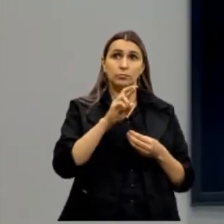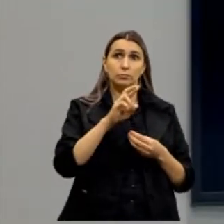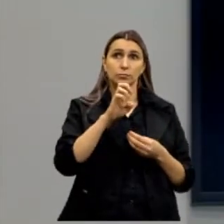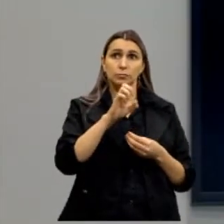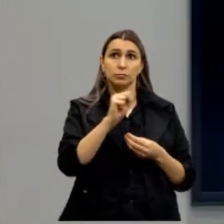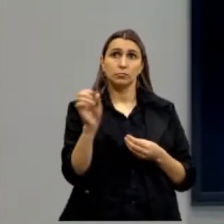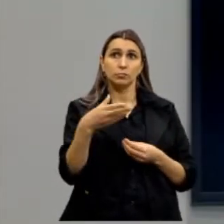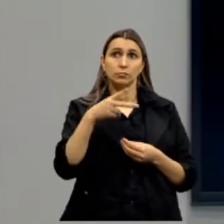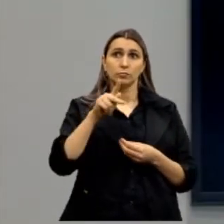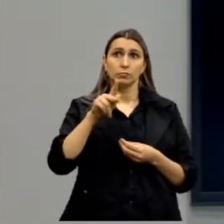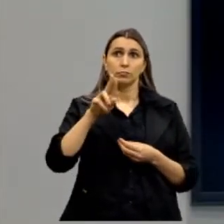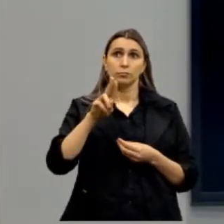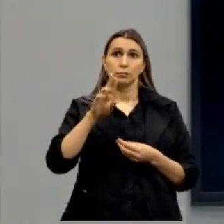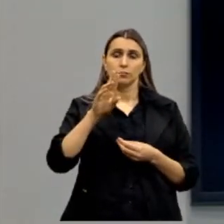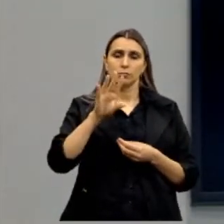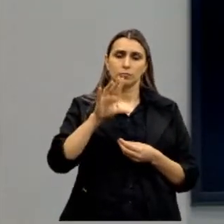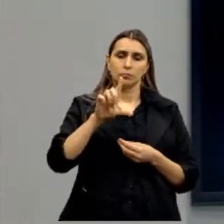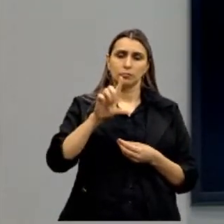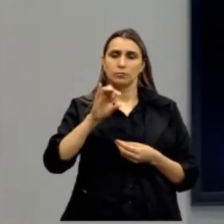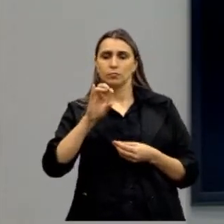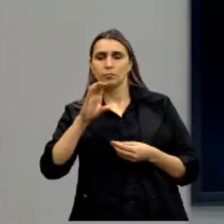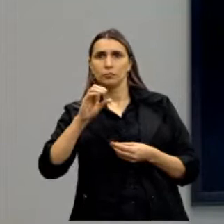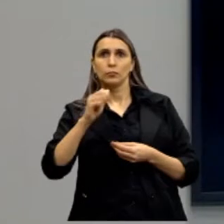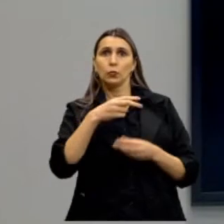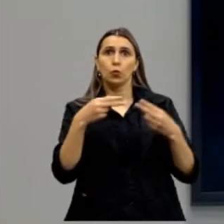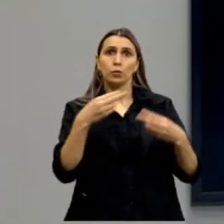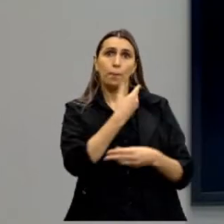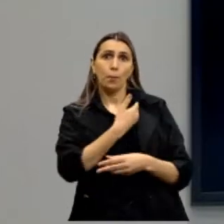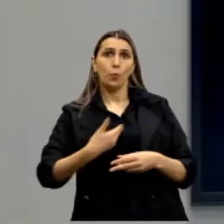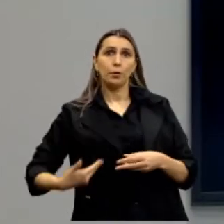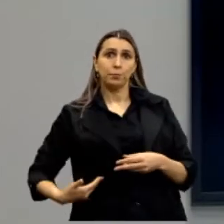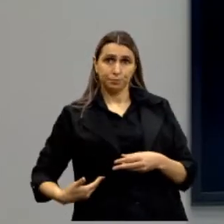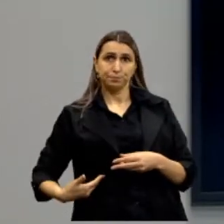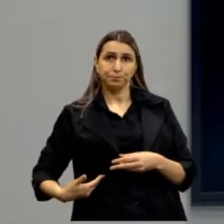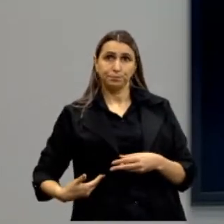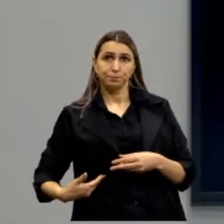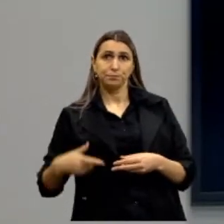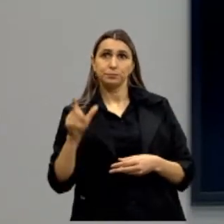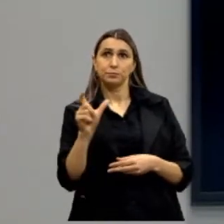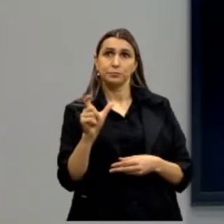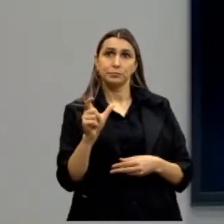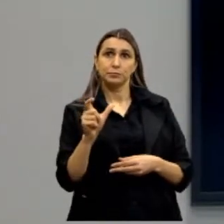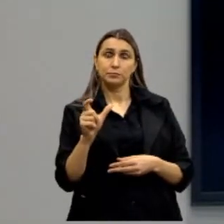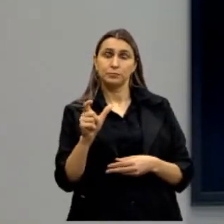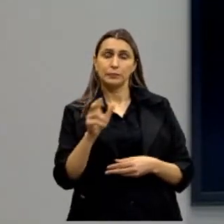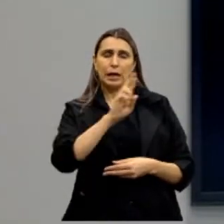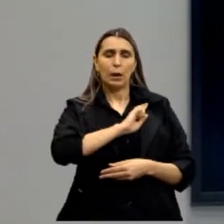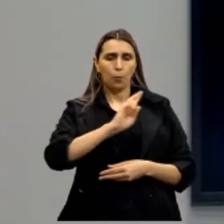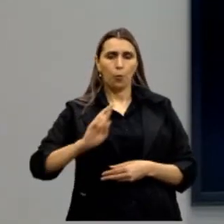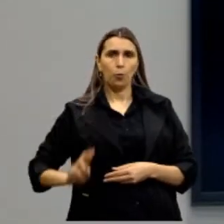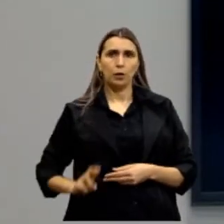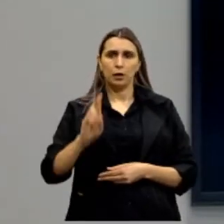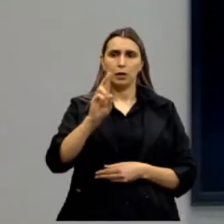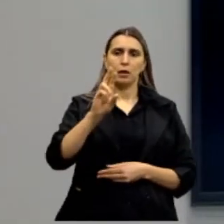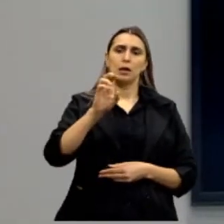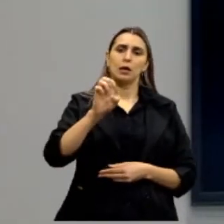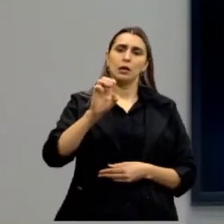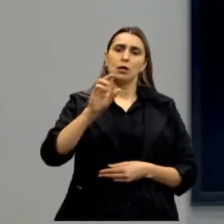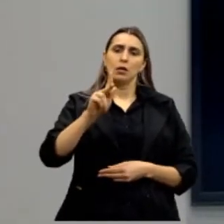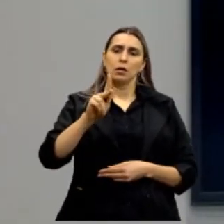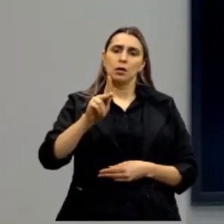res pública ou coisa pública. Res pública. Então, a palavra república, muito bem, vem dos gregos,